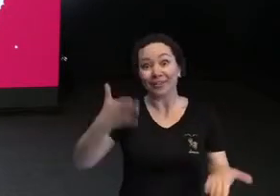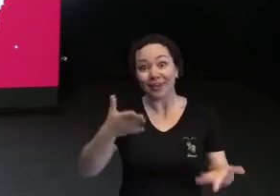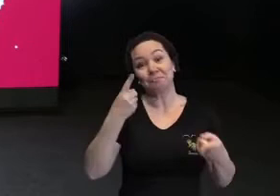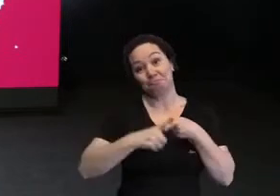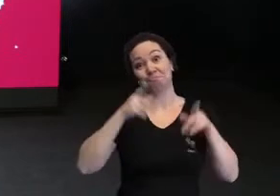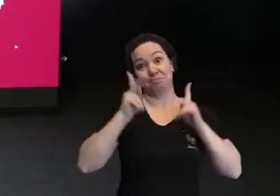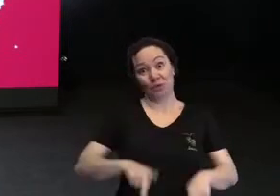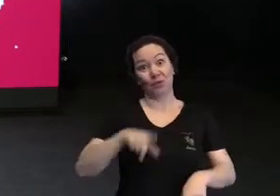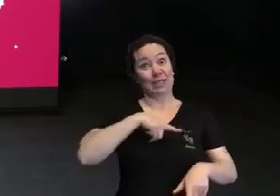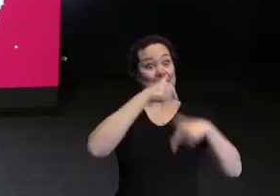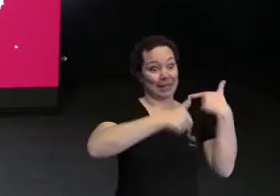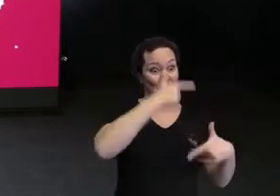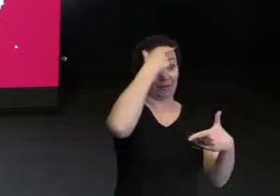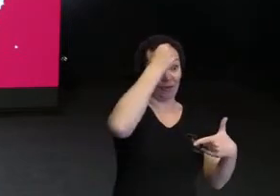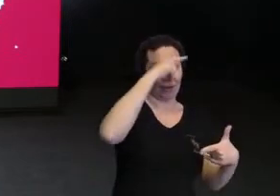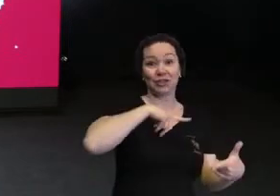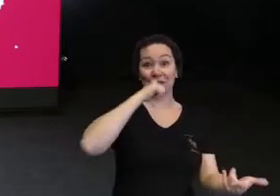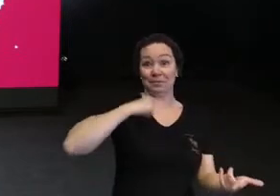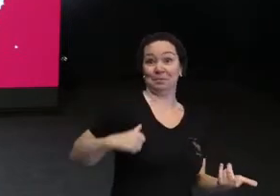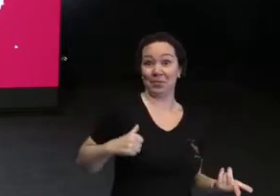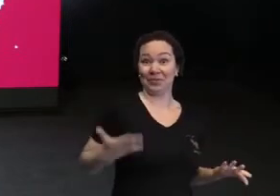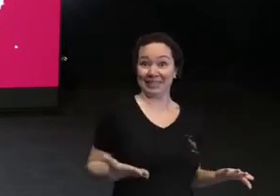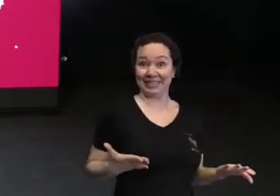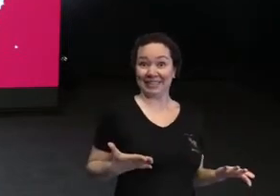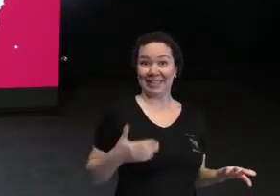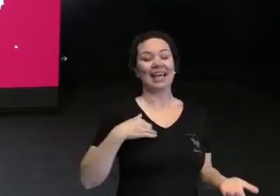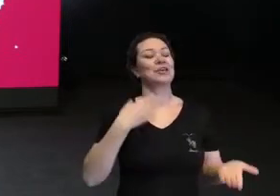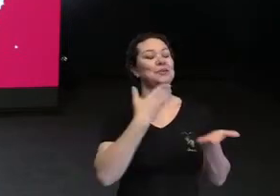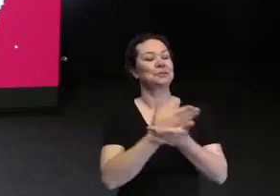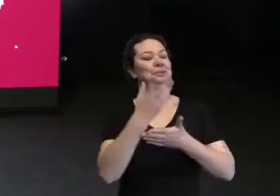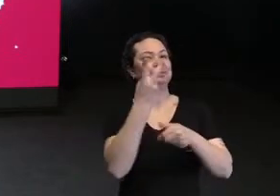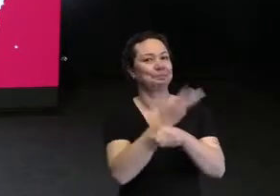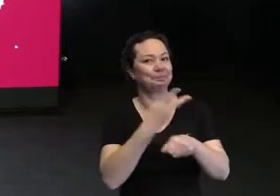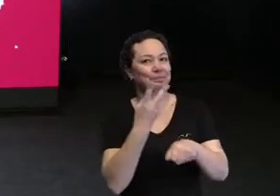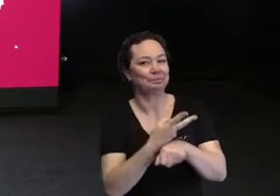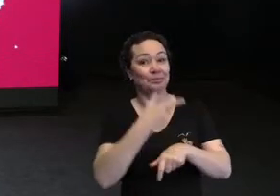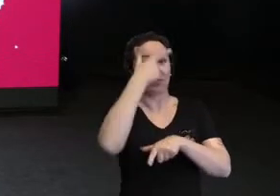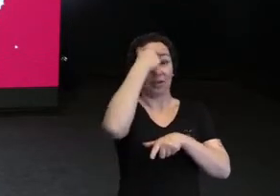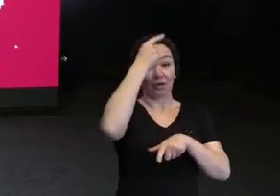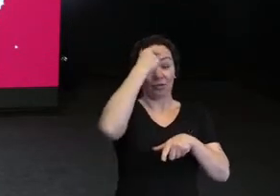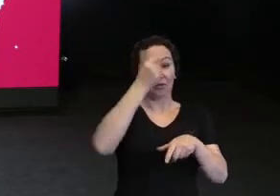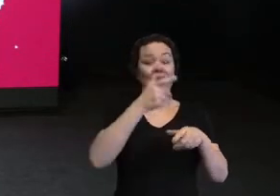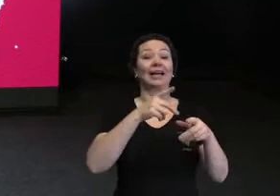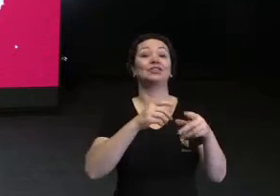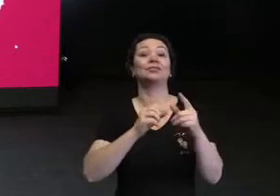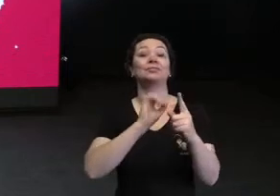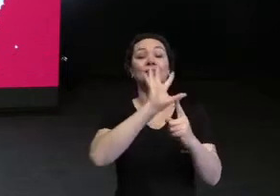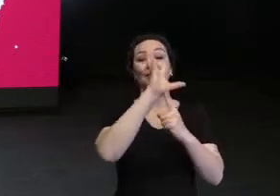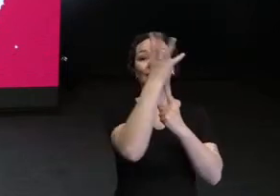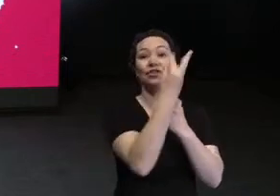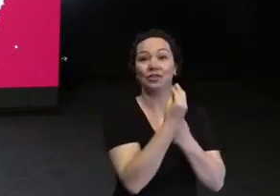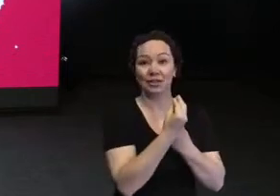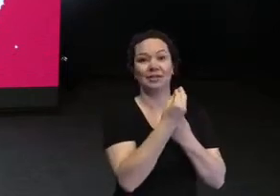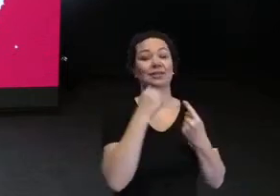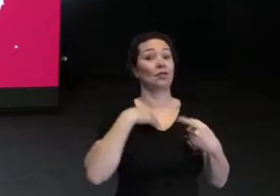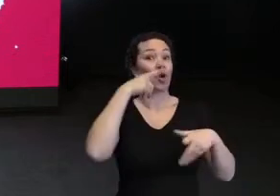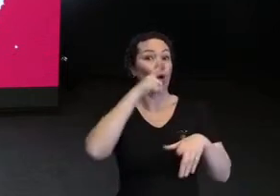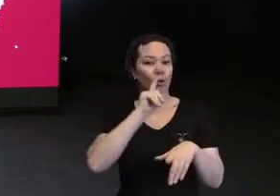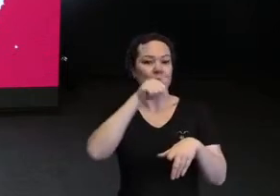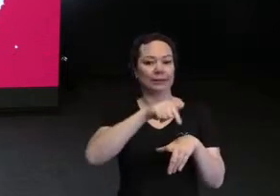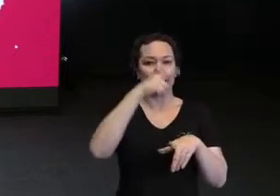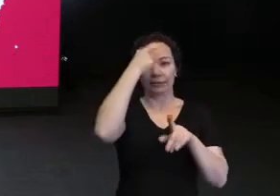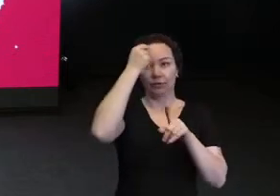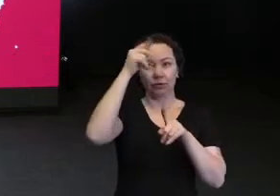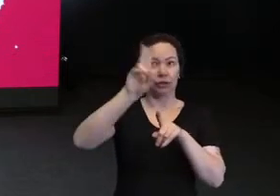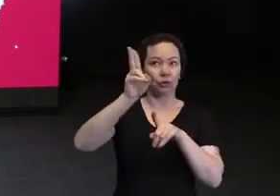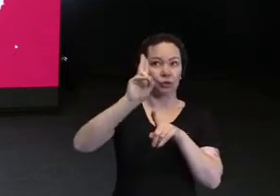trabalham em faculdade têm bolsa. aí comecei a procurar emprego em faculdades de artes e consegui nessa faculdade chamada Faculdade